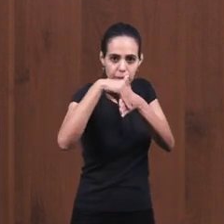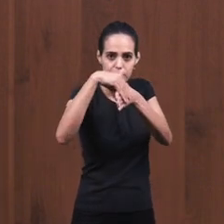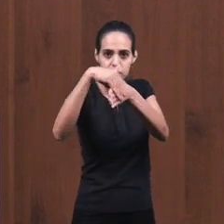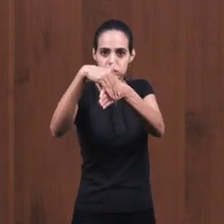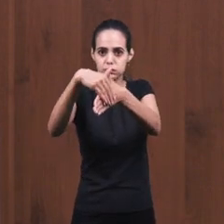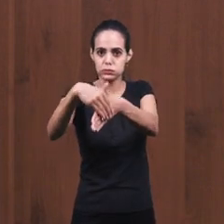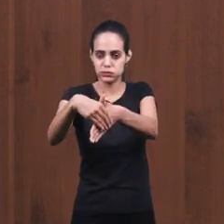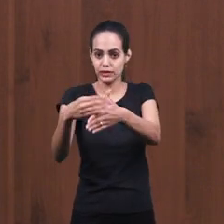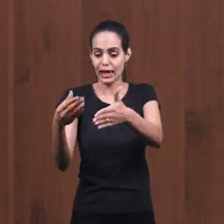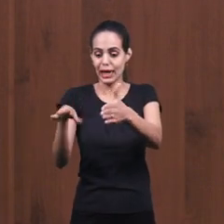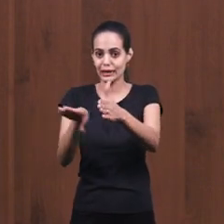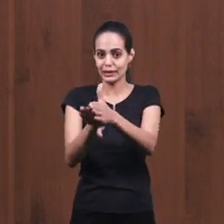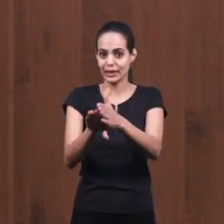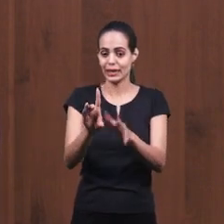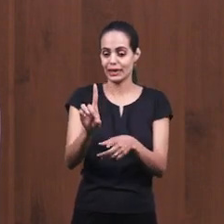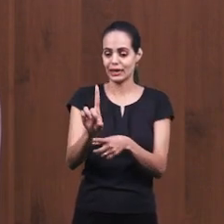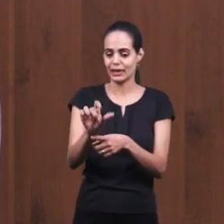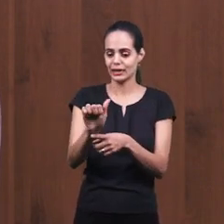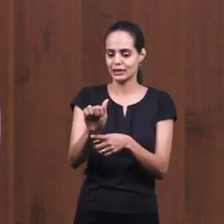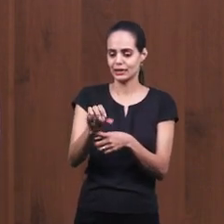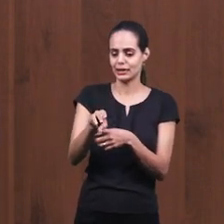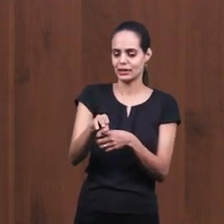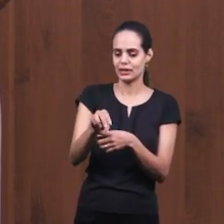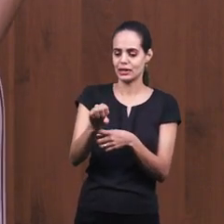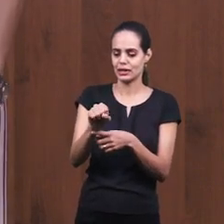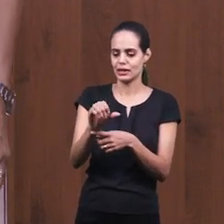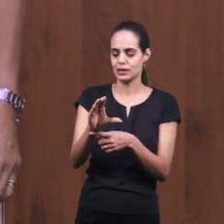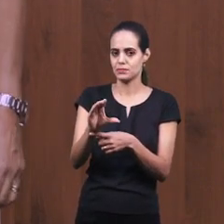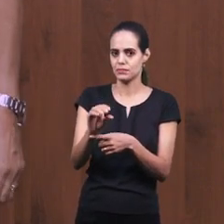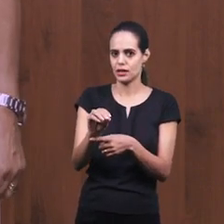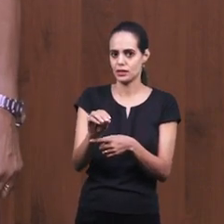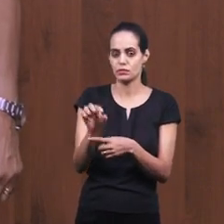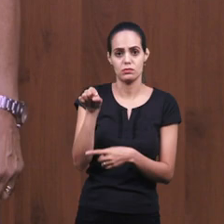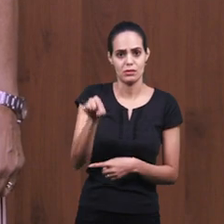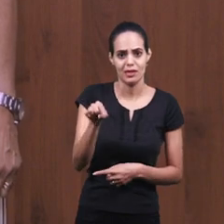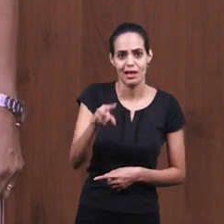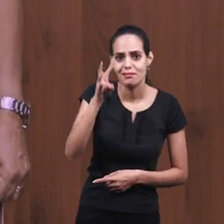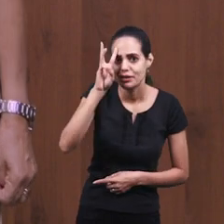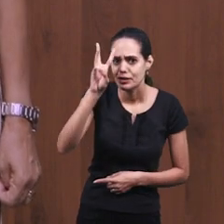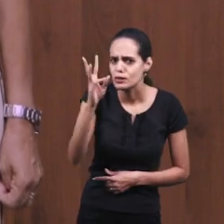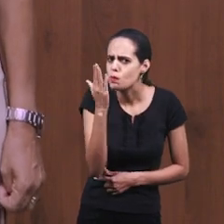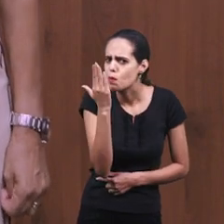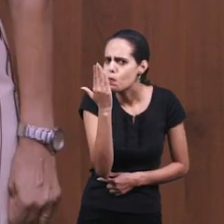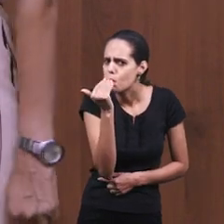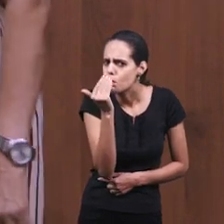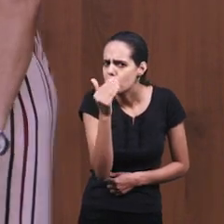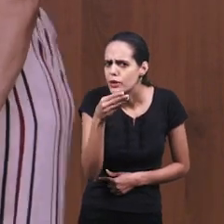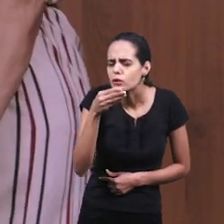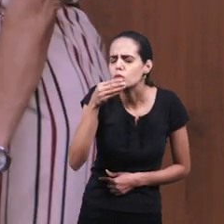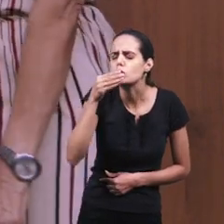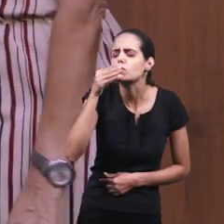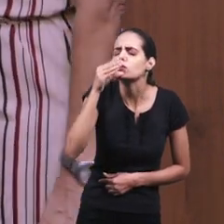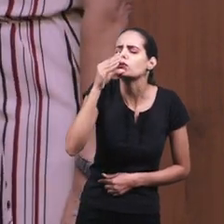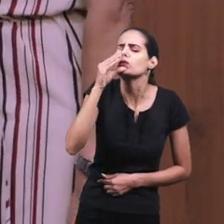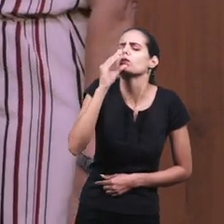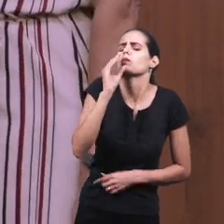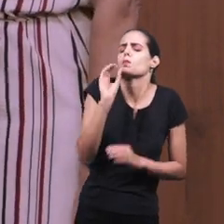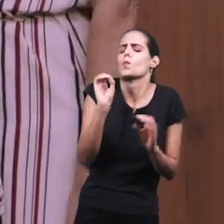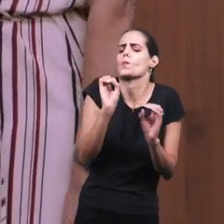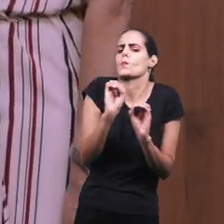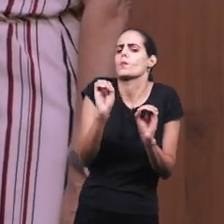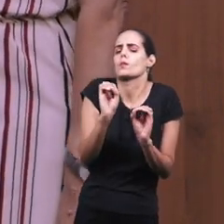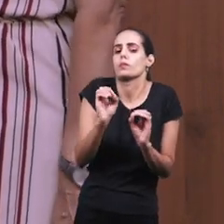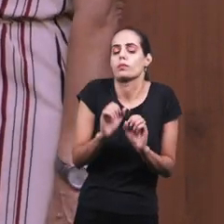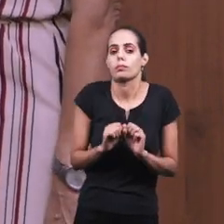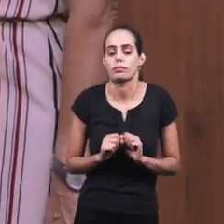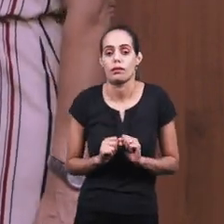Damasco E lá ele ficou por três dias Sem comer e sem beber Acontece